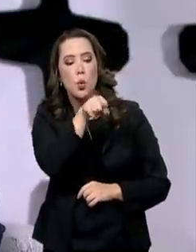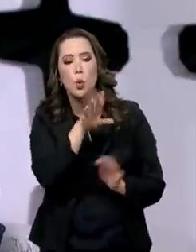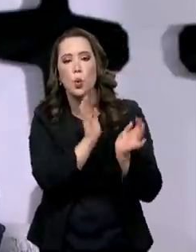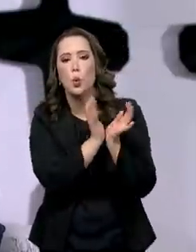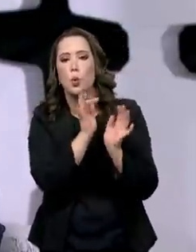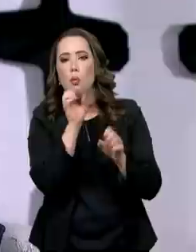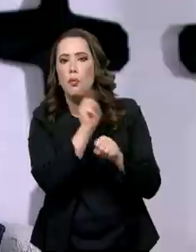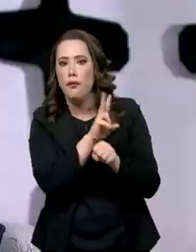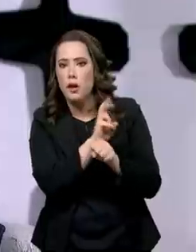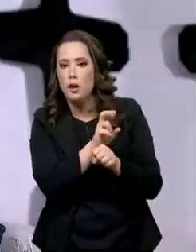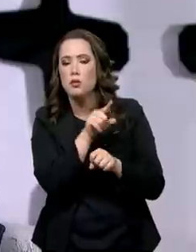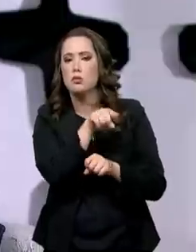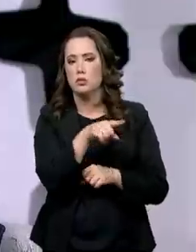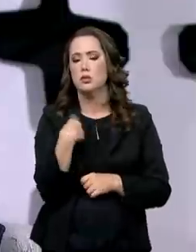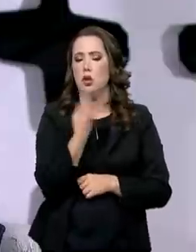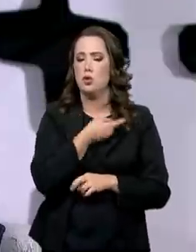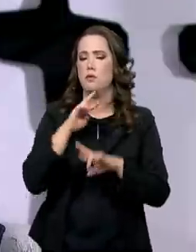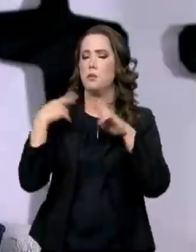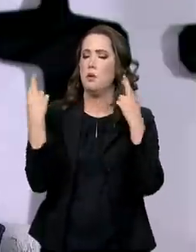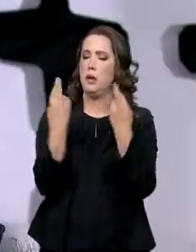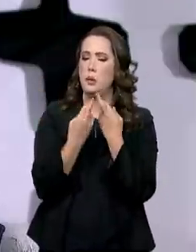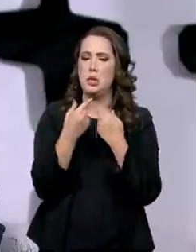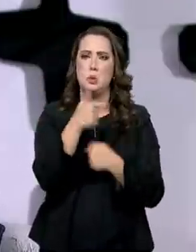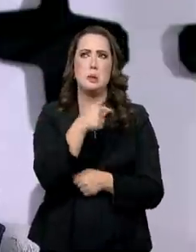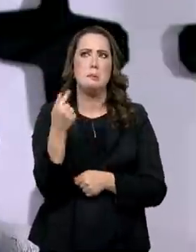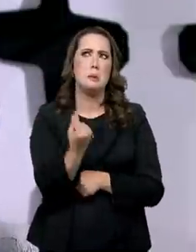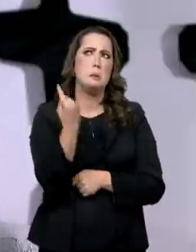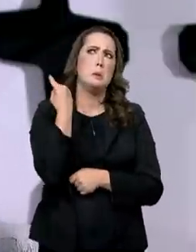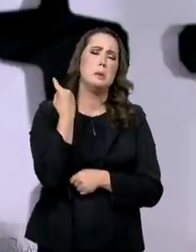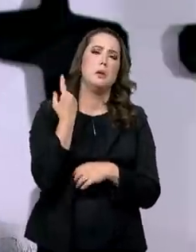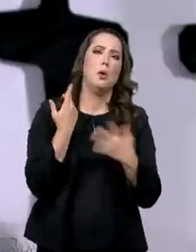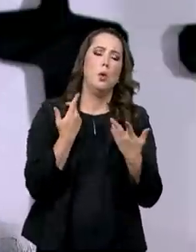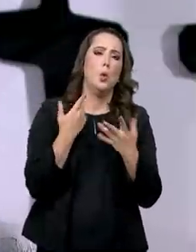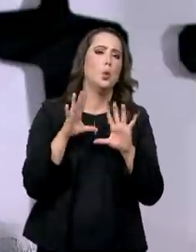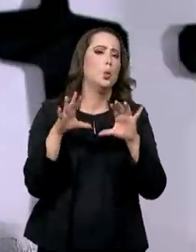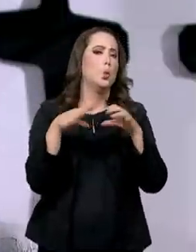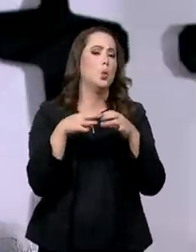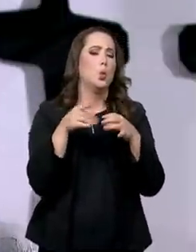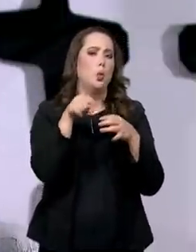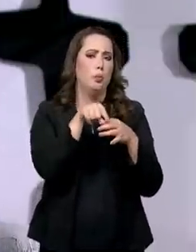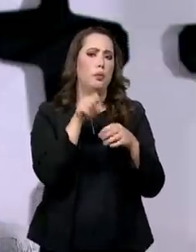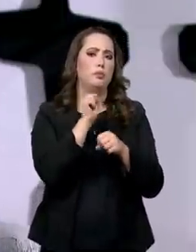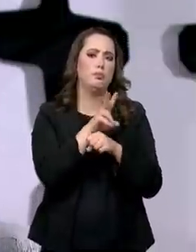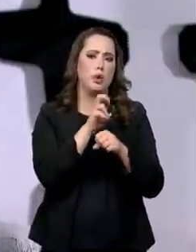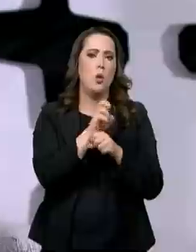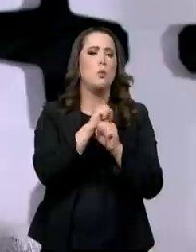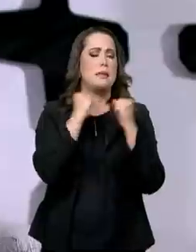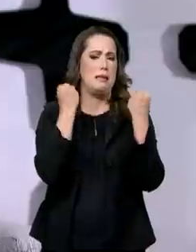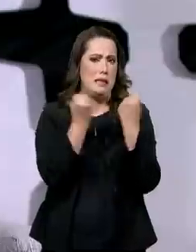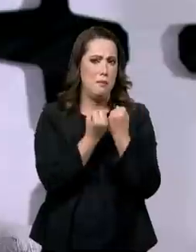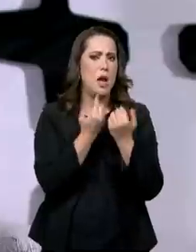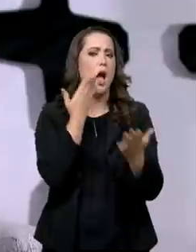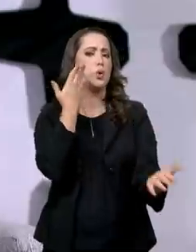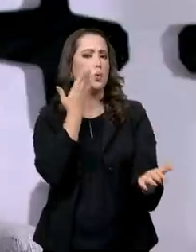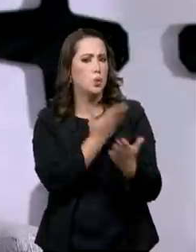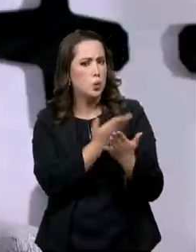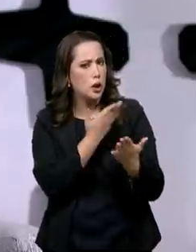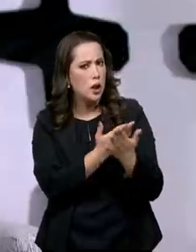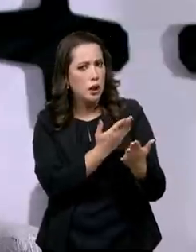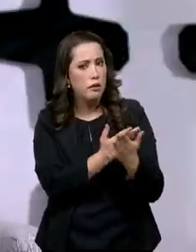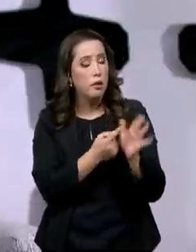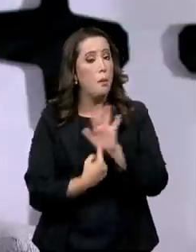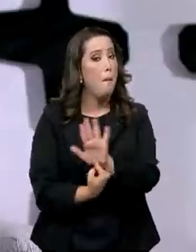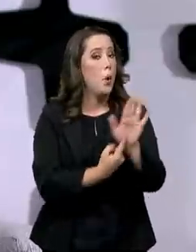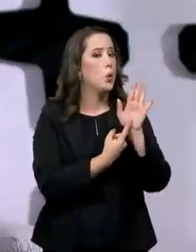Inclusive tivemos uma reunião recentemente, agora, na semana passada, da Rede Vírus sobre isso. Foi um seminário falando a respeito dessa mutação.